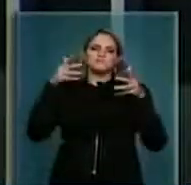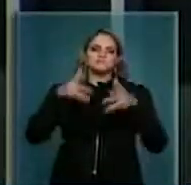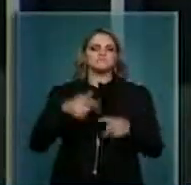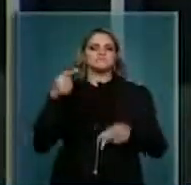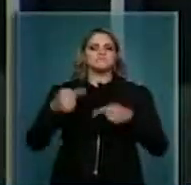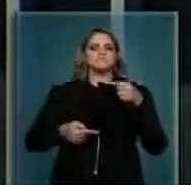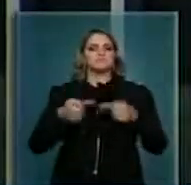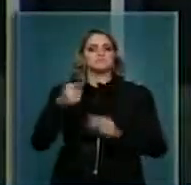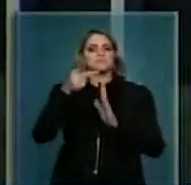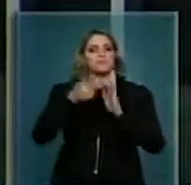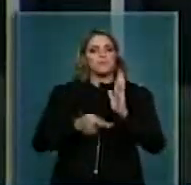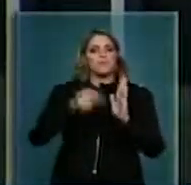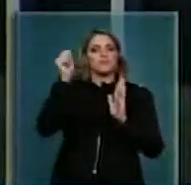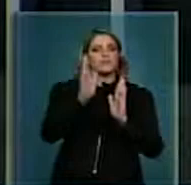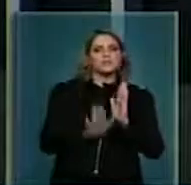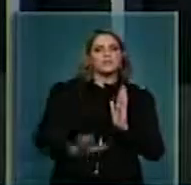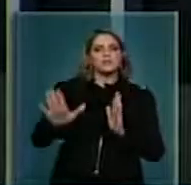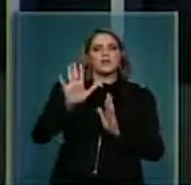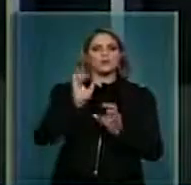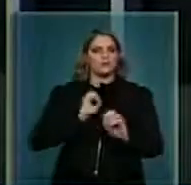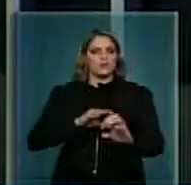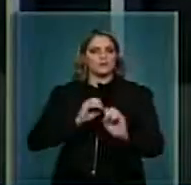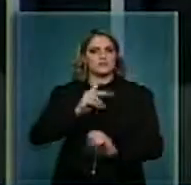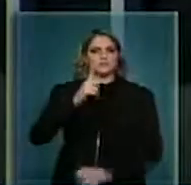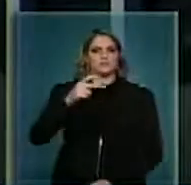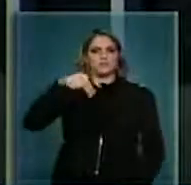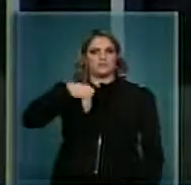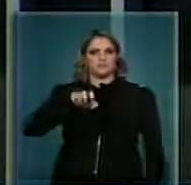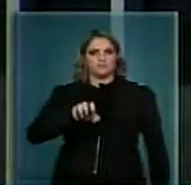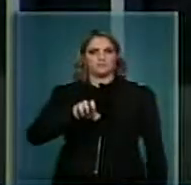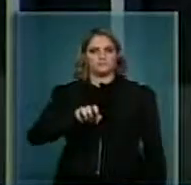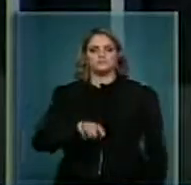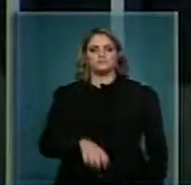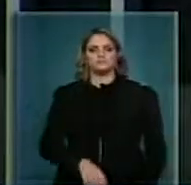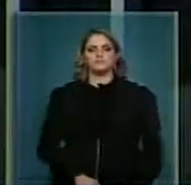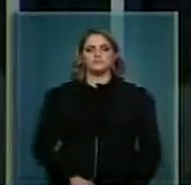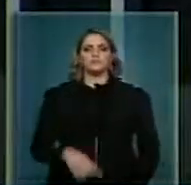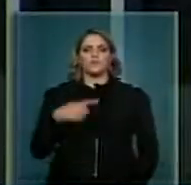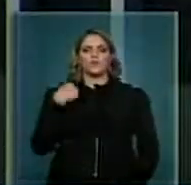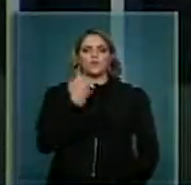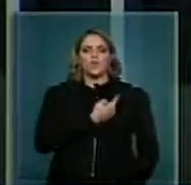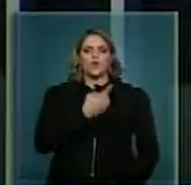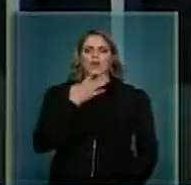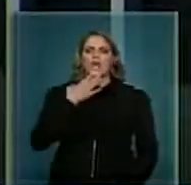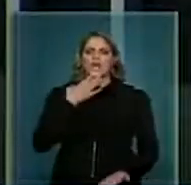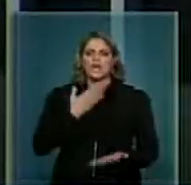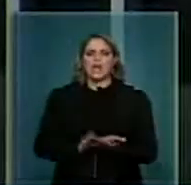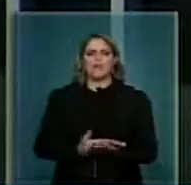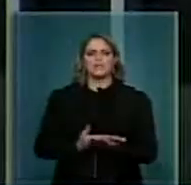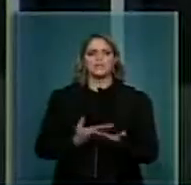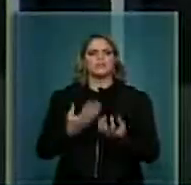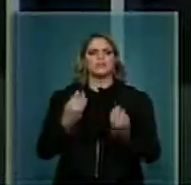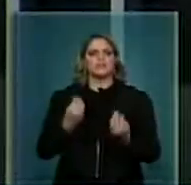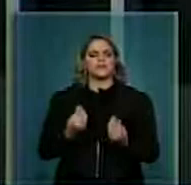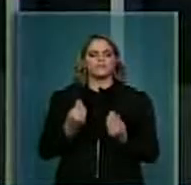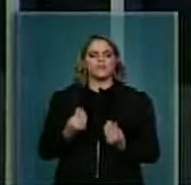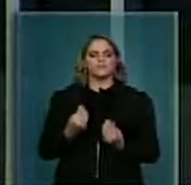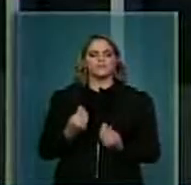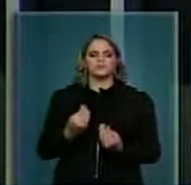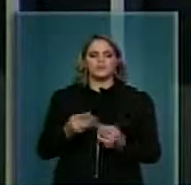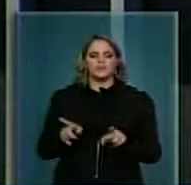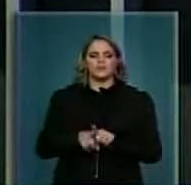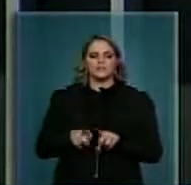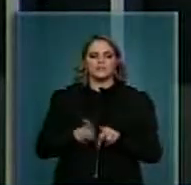o Plano Nacional de Educação. E nós ficamos impressionados, fui lá representando o nosso